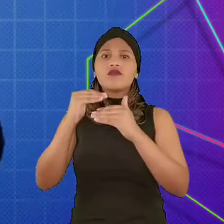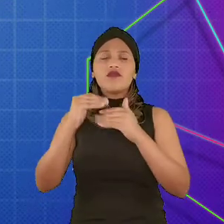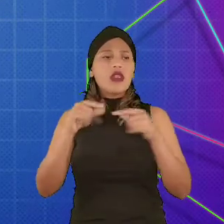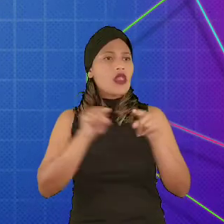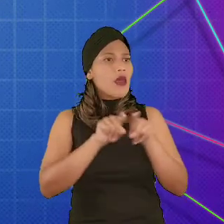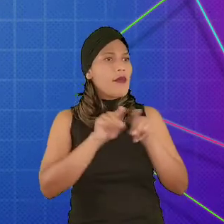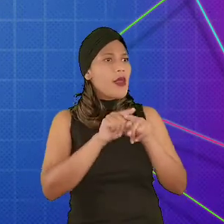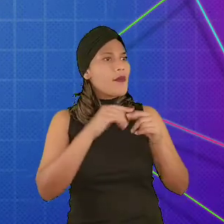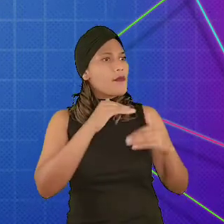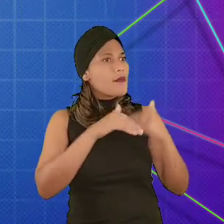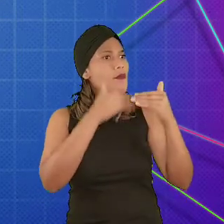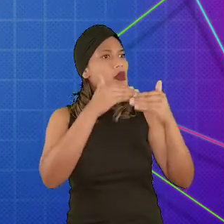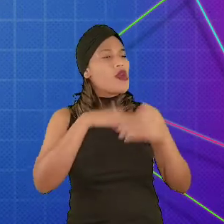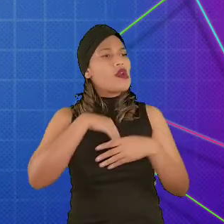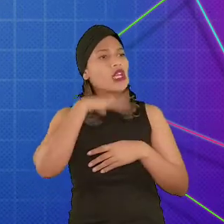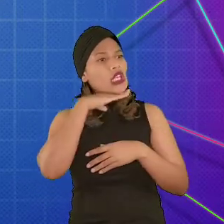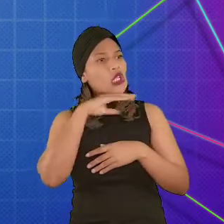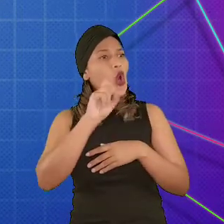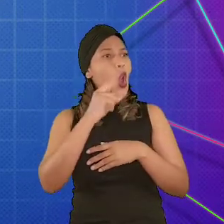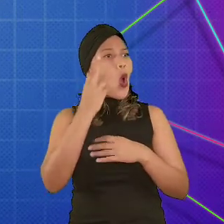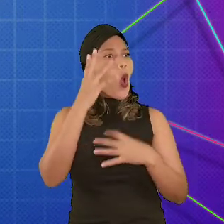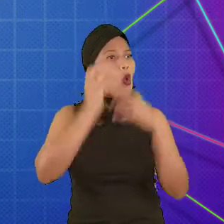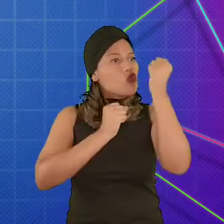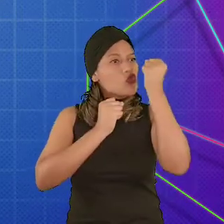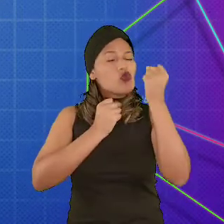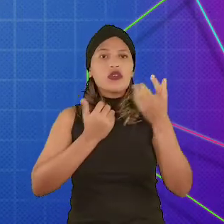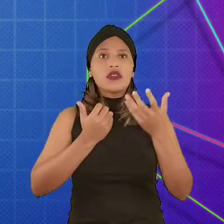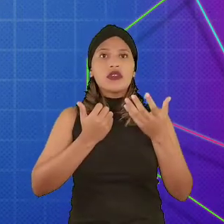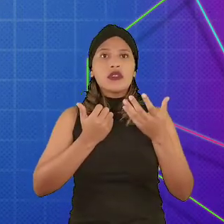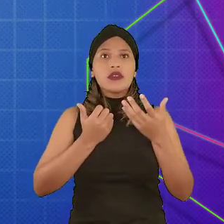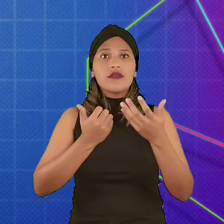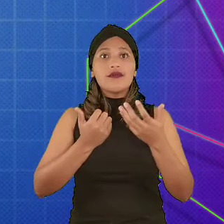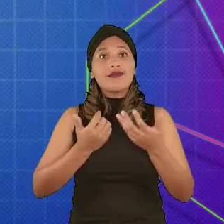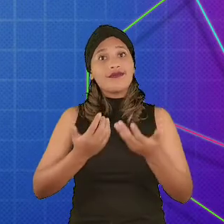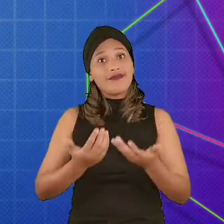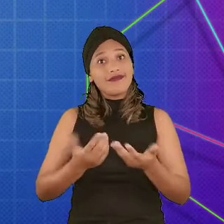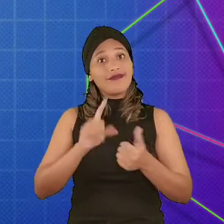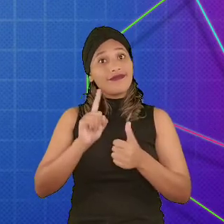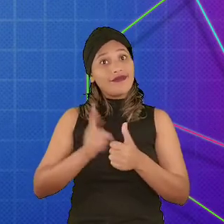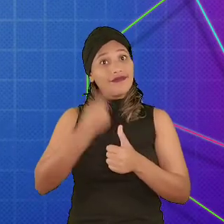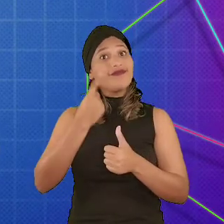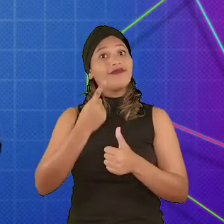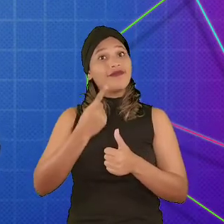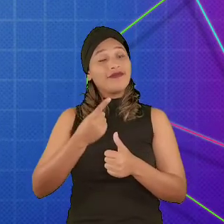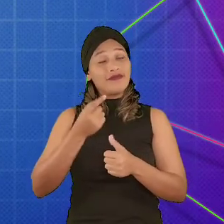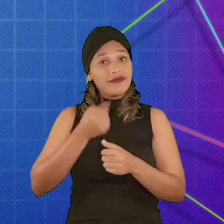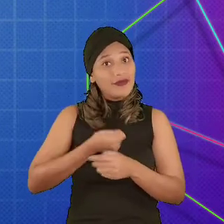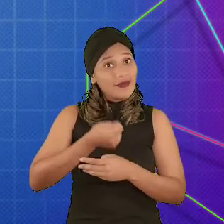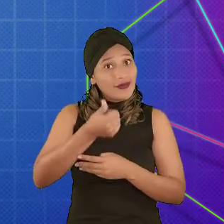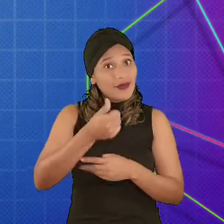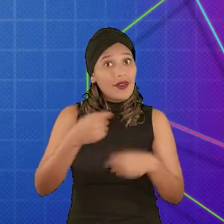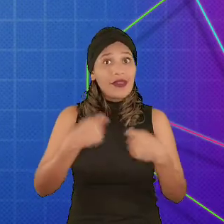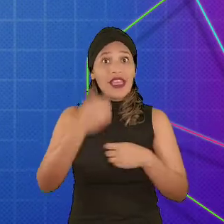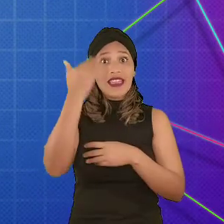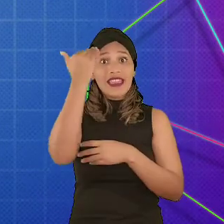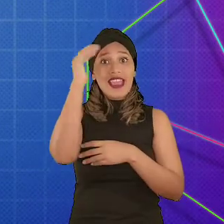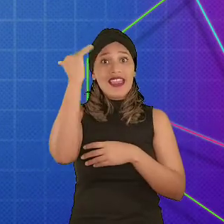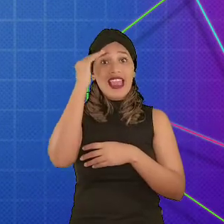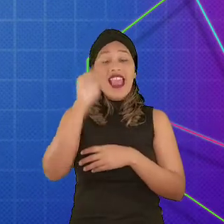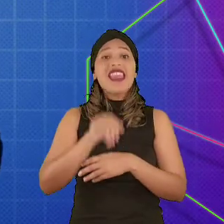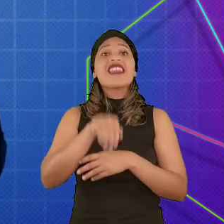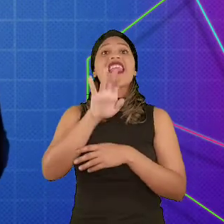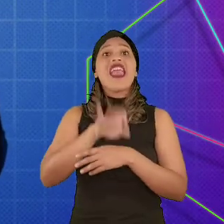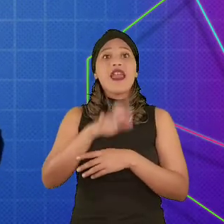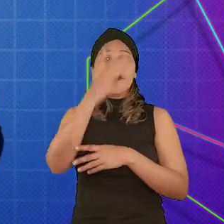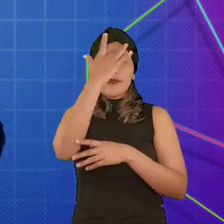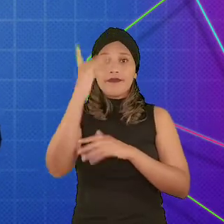jogador não se veja entediado ou frustrado com muita dificuldade? Primeiro de tudo, então, você deve entender quem é o